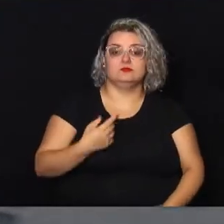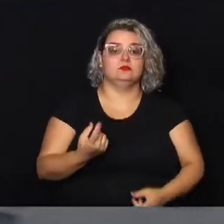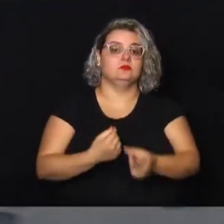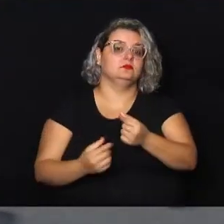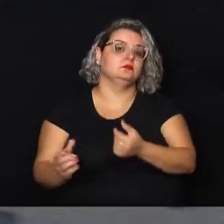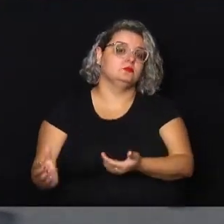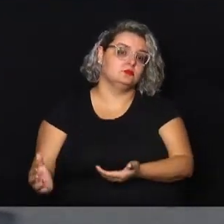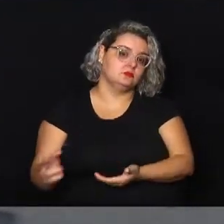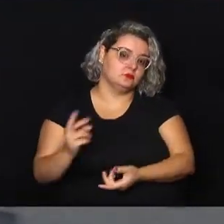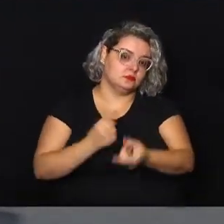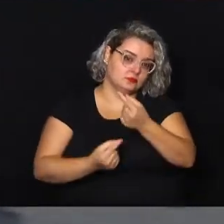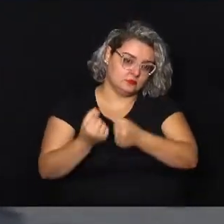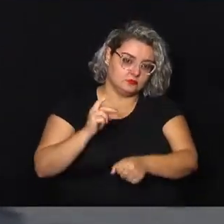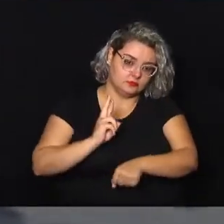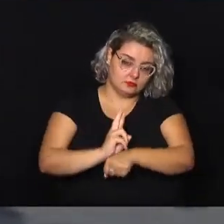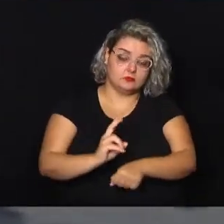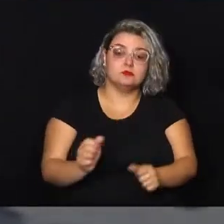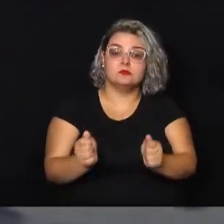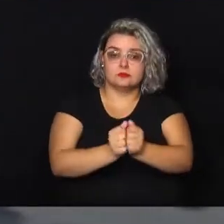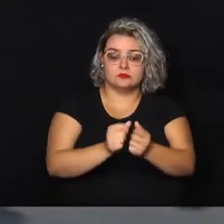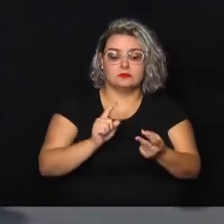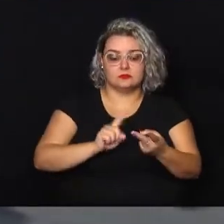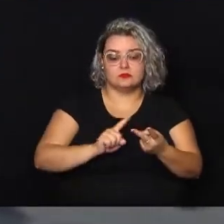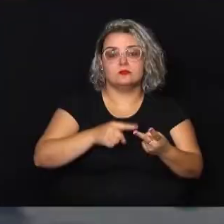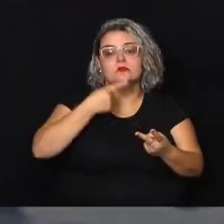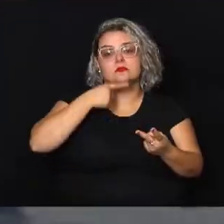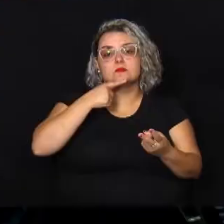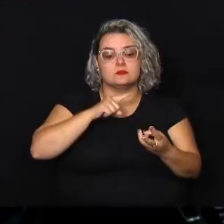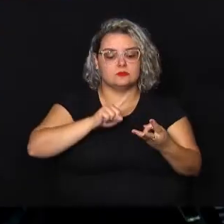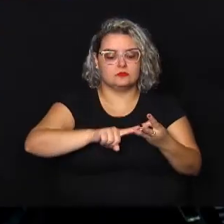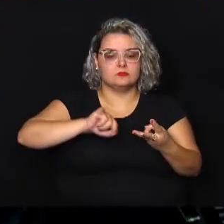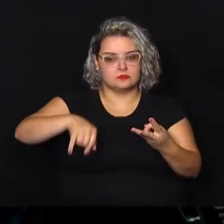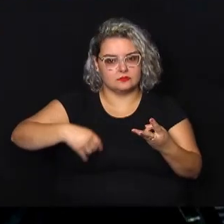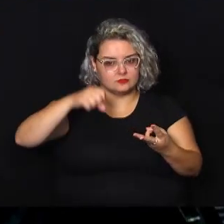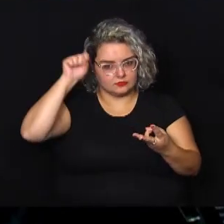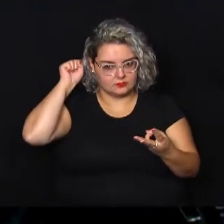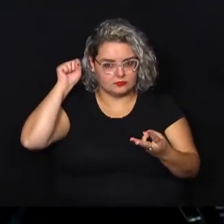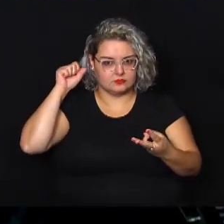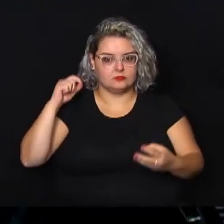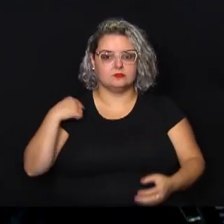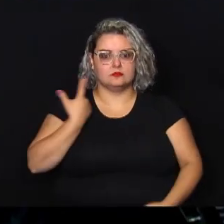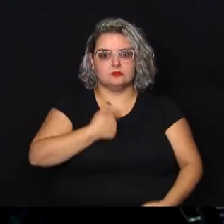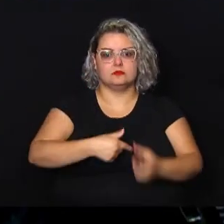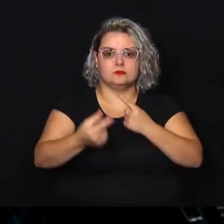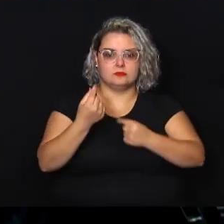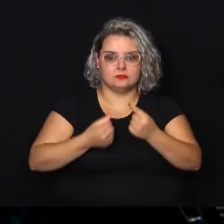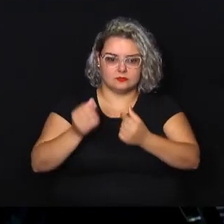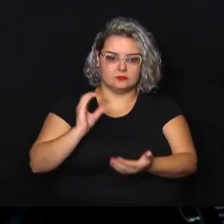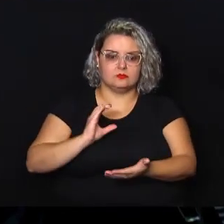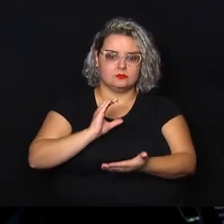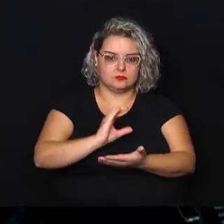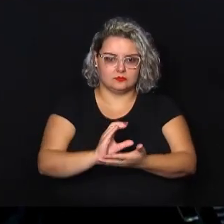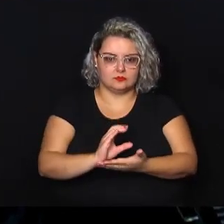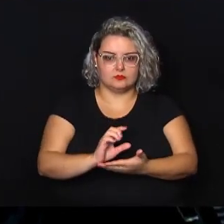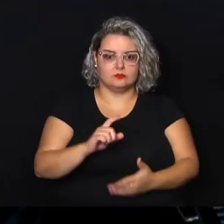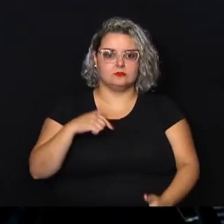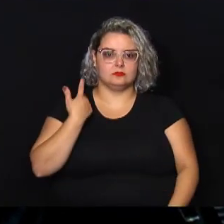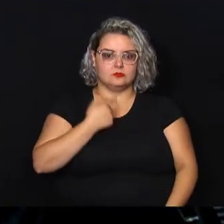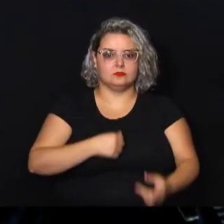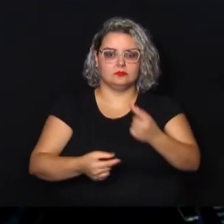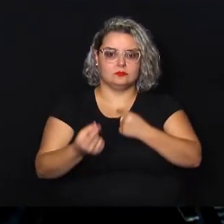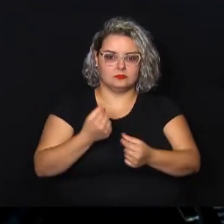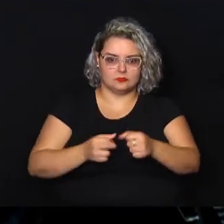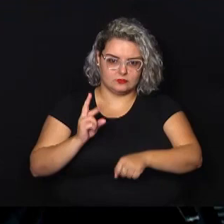com os vereadores Eduardo Magoga e Juscelino da Barbarense. Nós estamos destinando todos os nossos recursos da